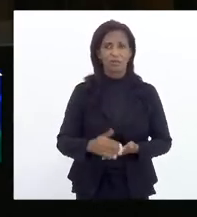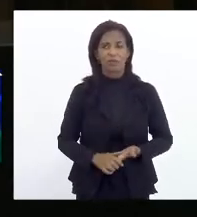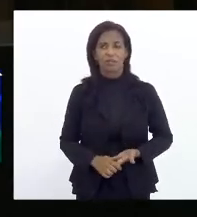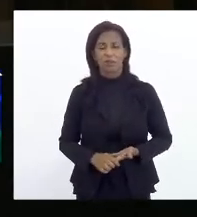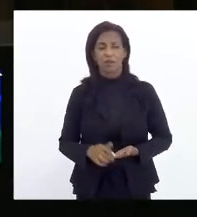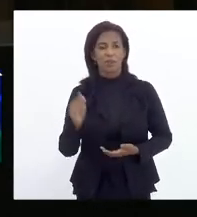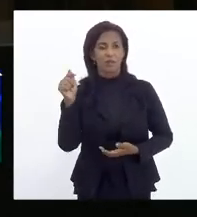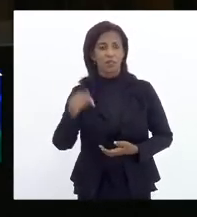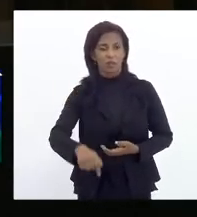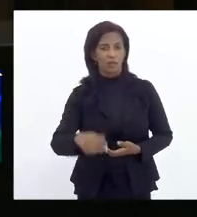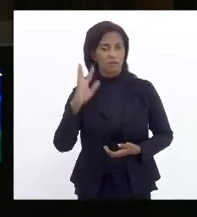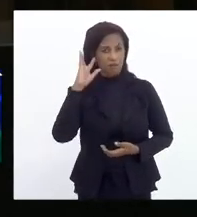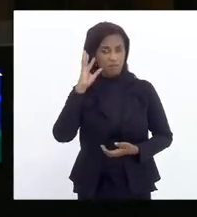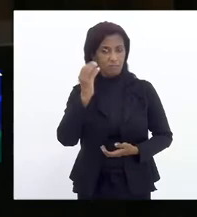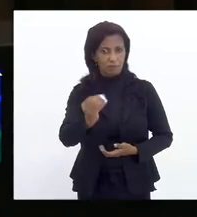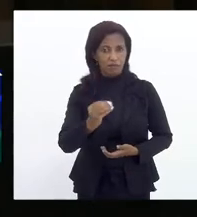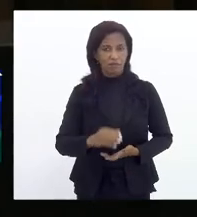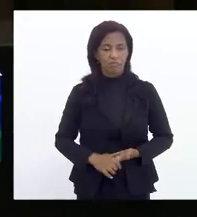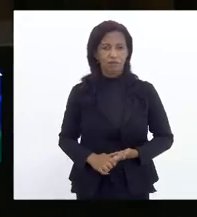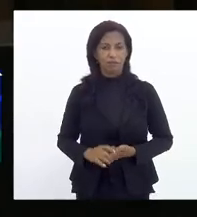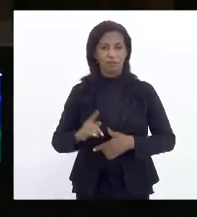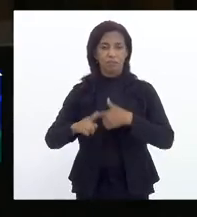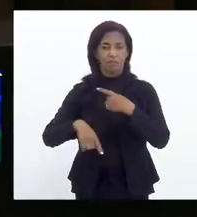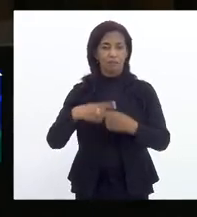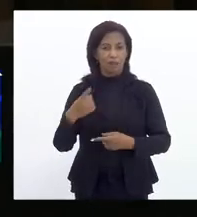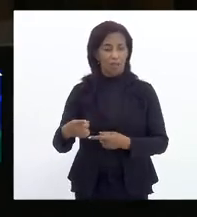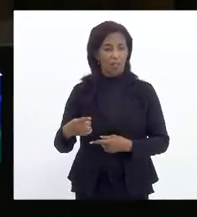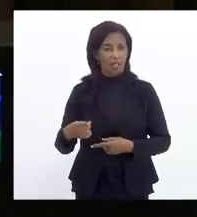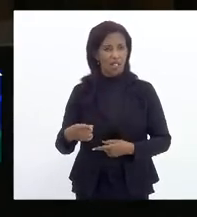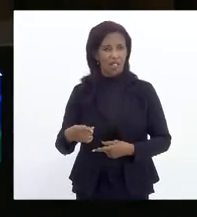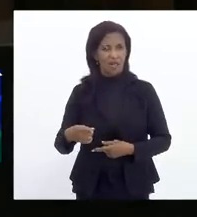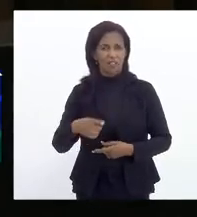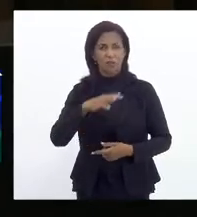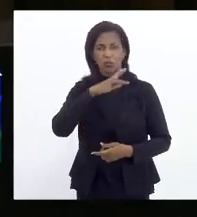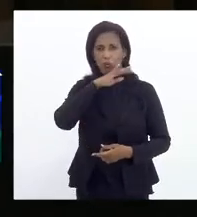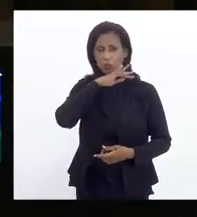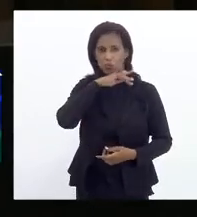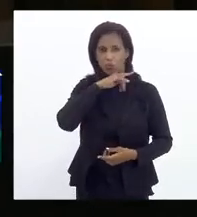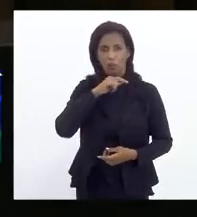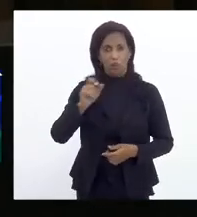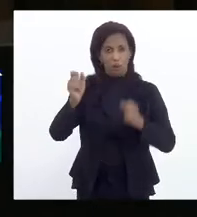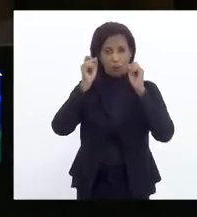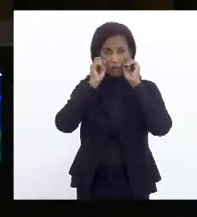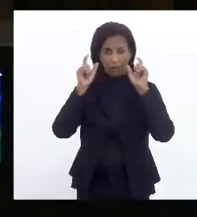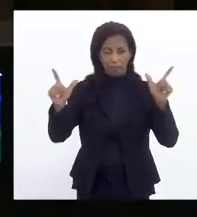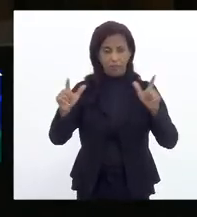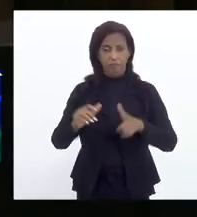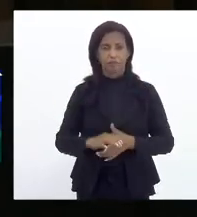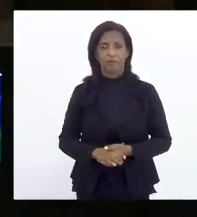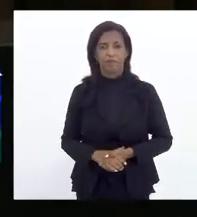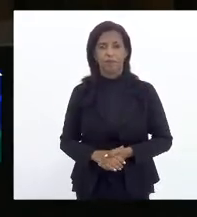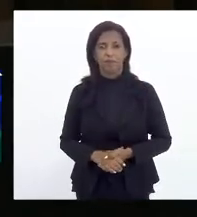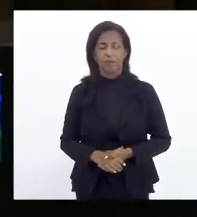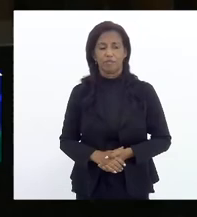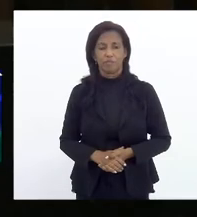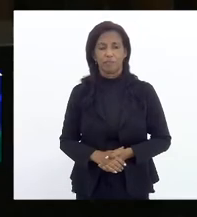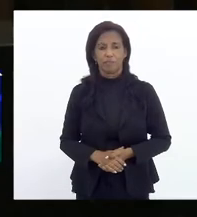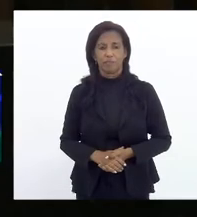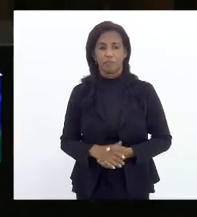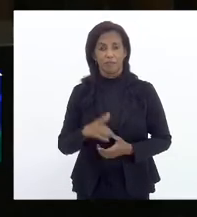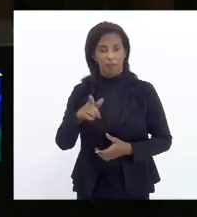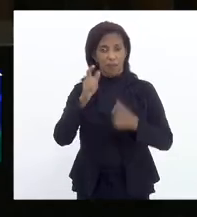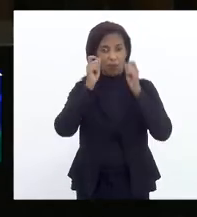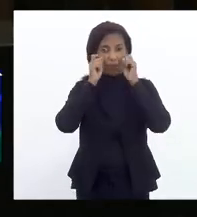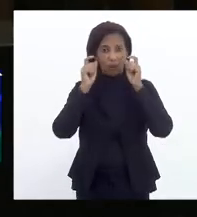que esta decisão, além de magistral, é um grande alerta? É um grande